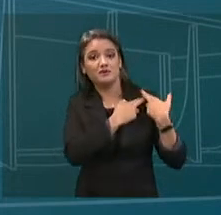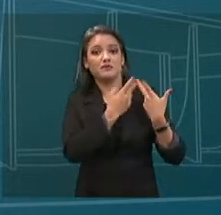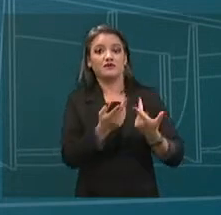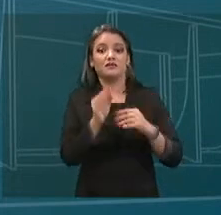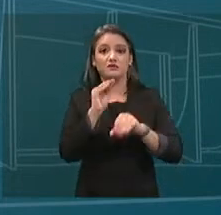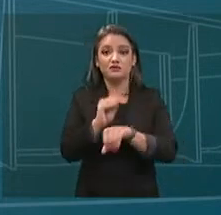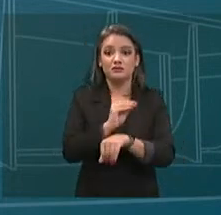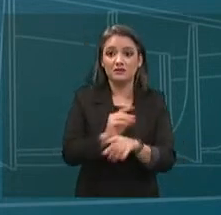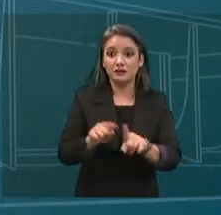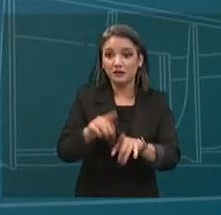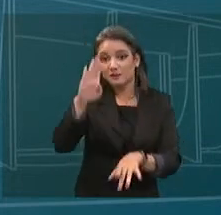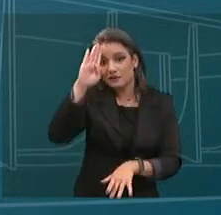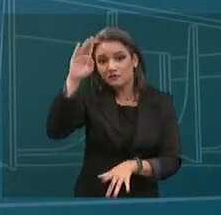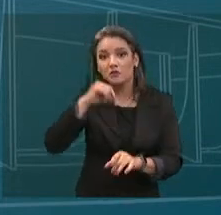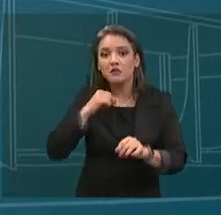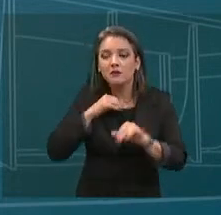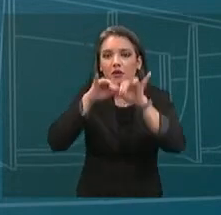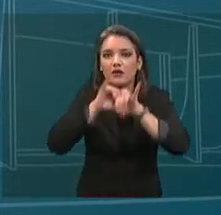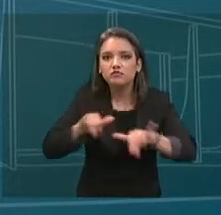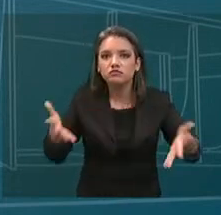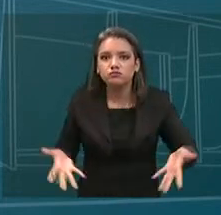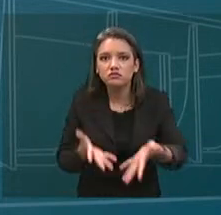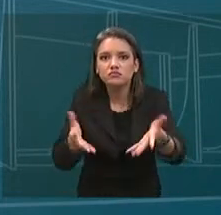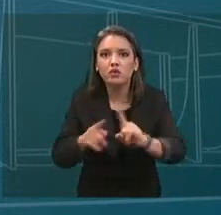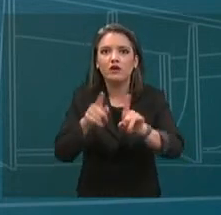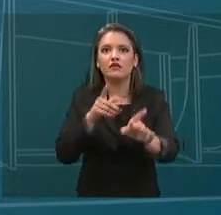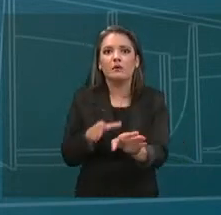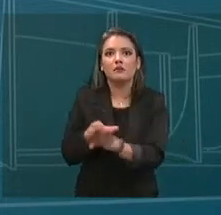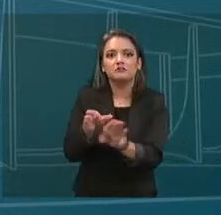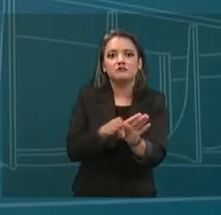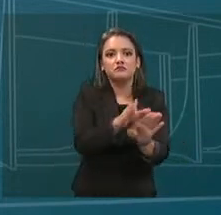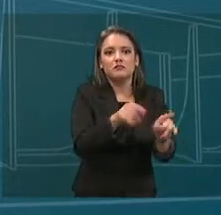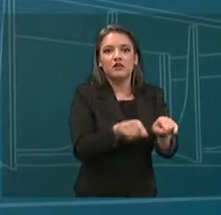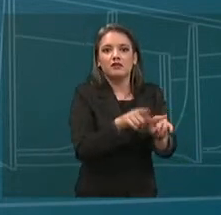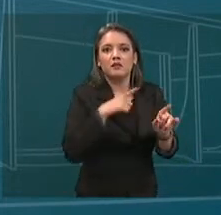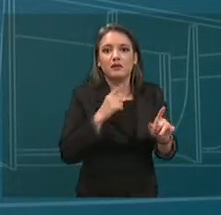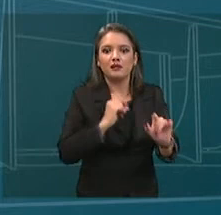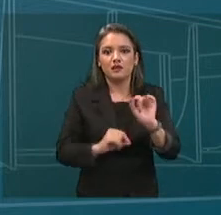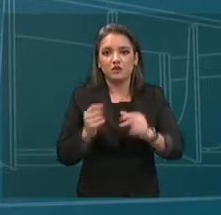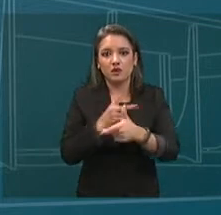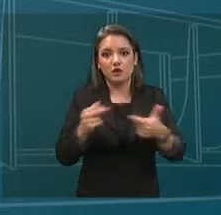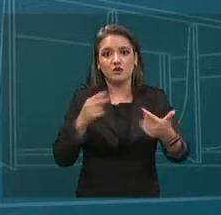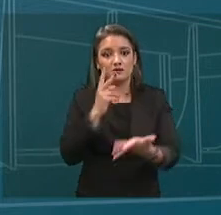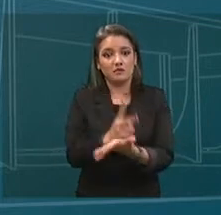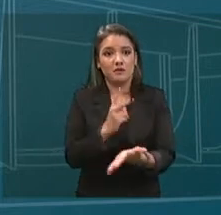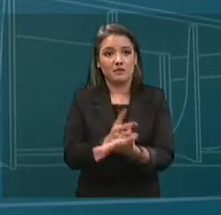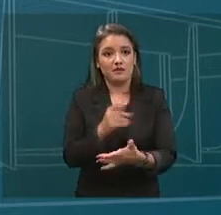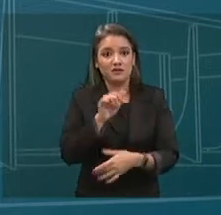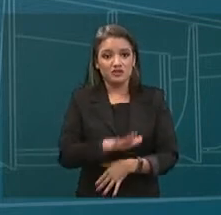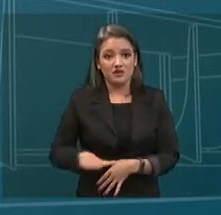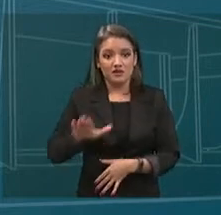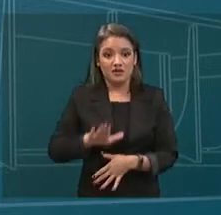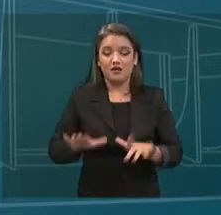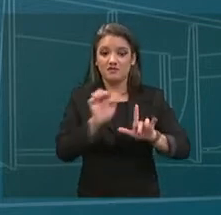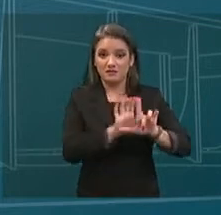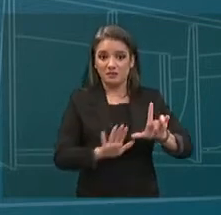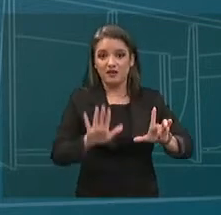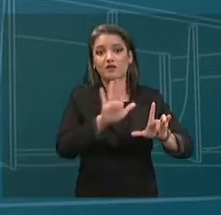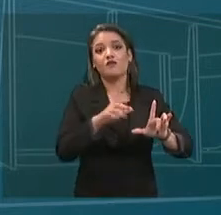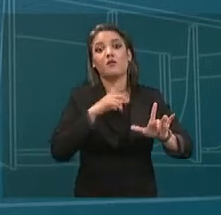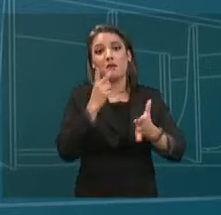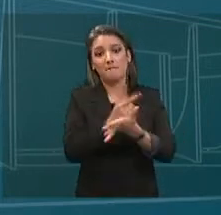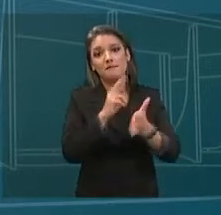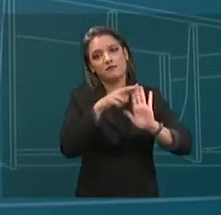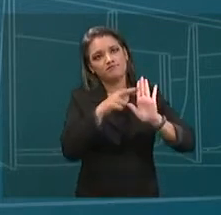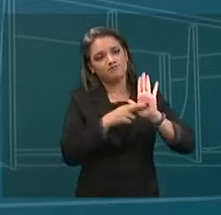Próximo, por Que impulsionam e recomendam, inclusive conteúdo publicitário em relação à permanência de crianças nas plataformas, ainda que seus